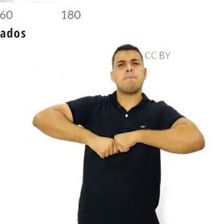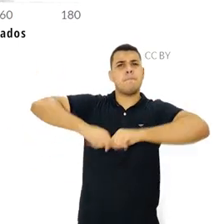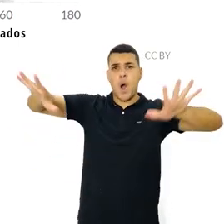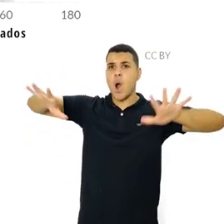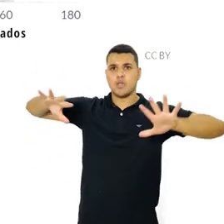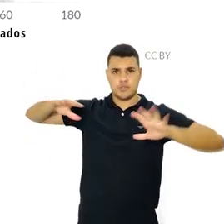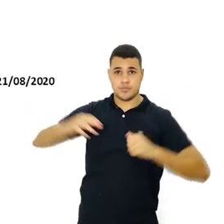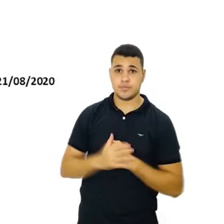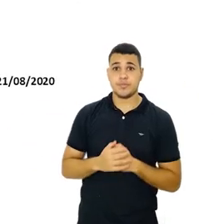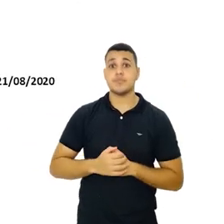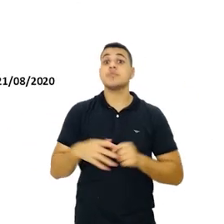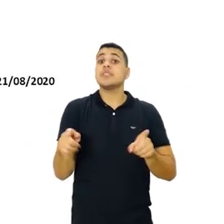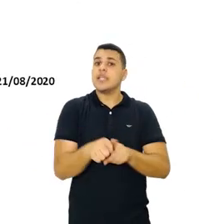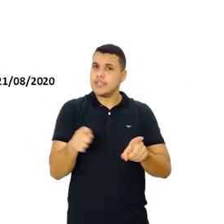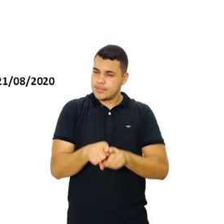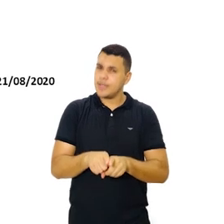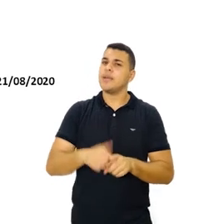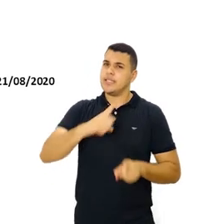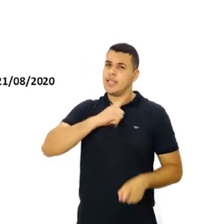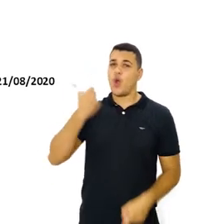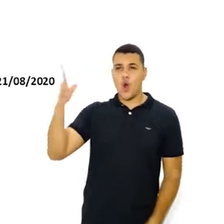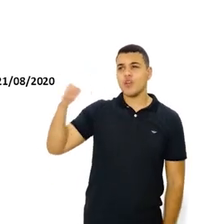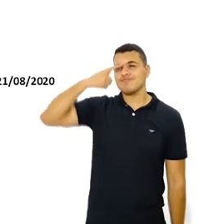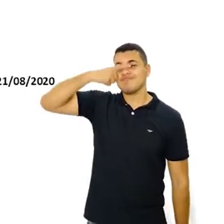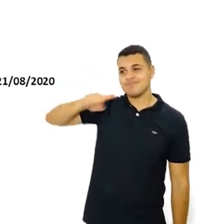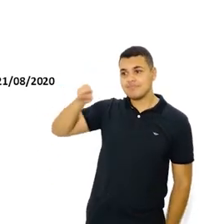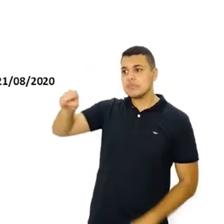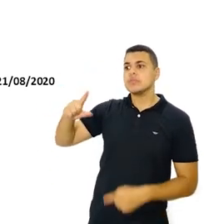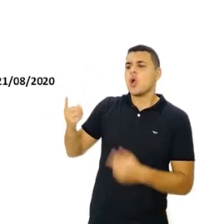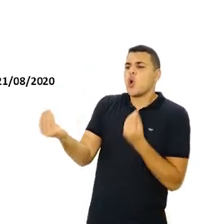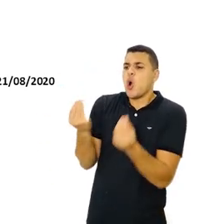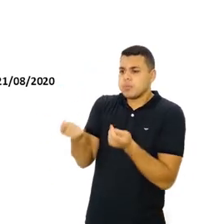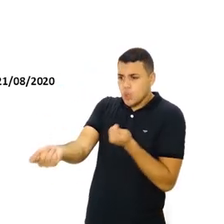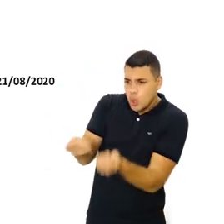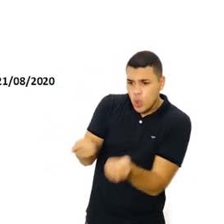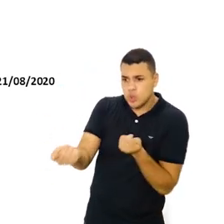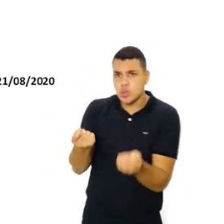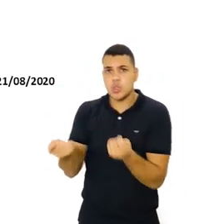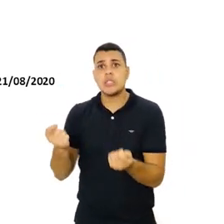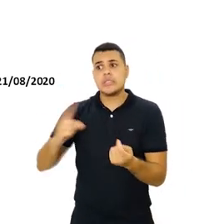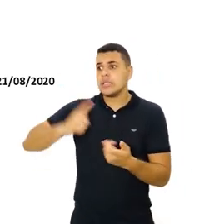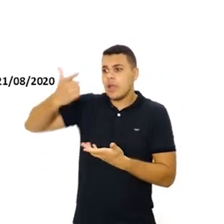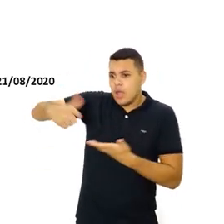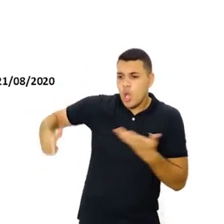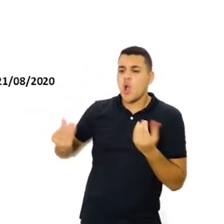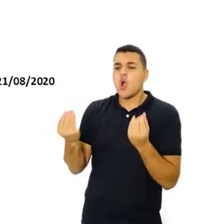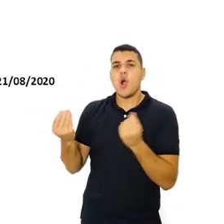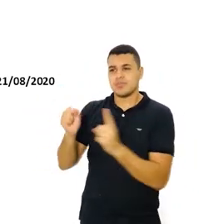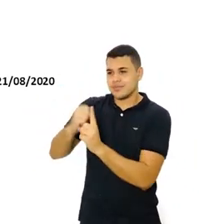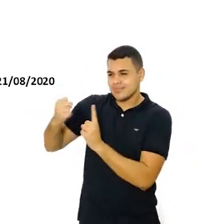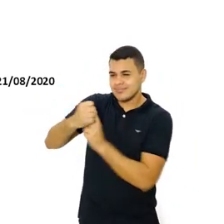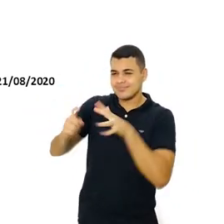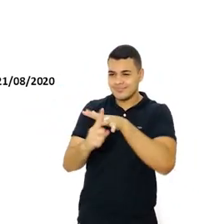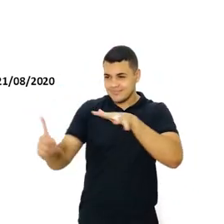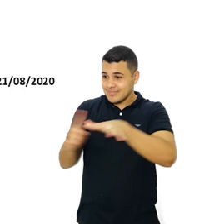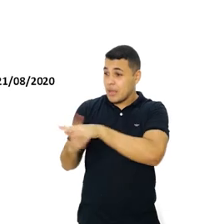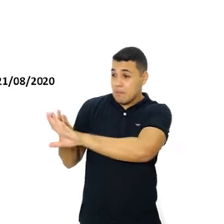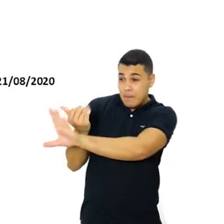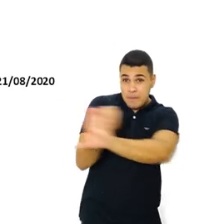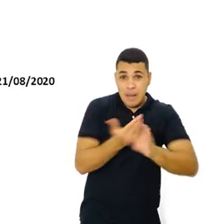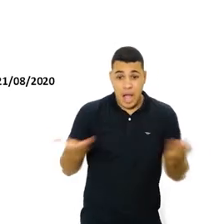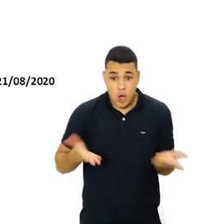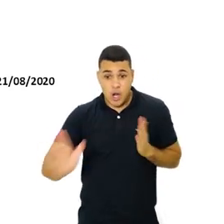epicentro da doença. Nós temos aí a Espanha, que conseguiu debelar através de medidas não farmacológicas, como isolamento social.